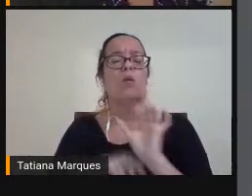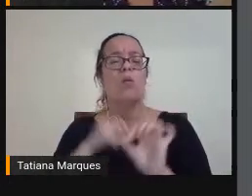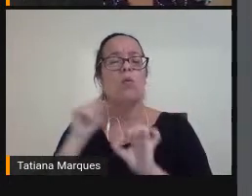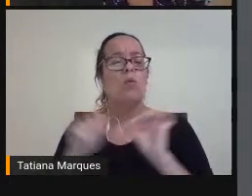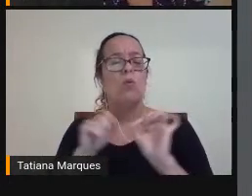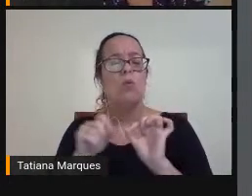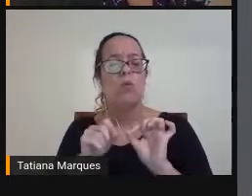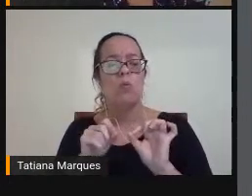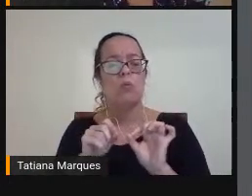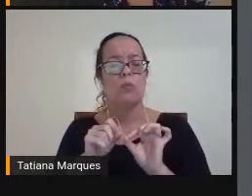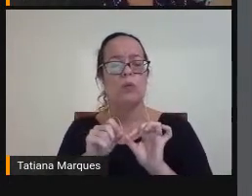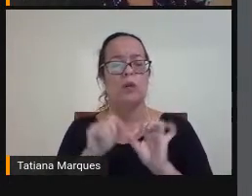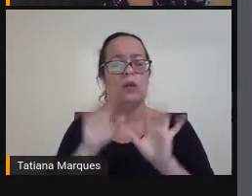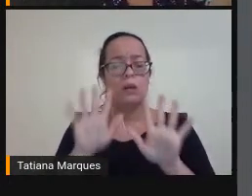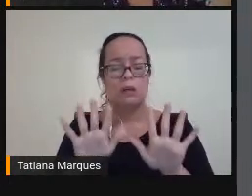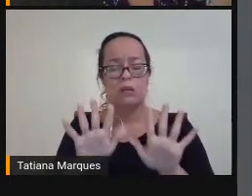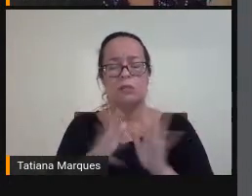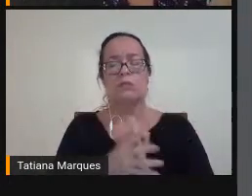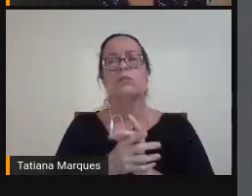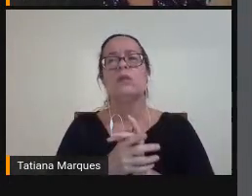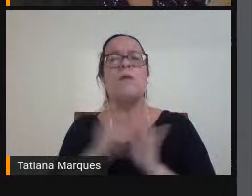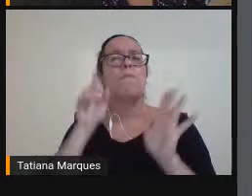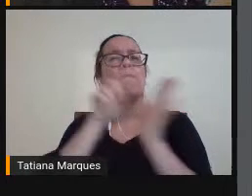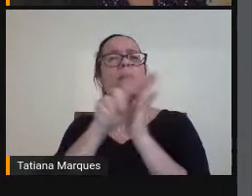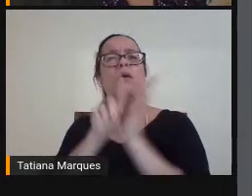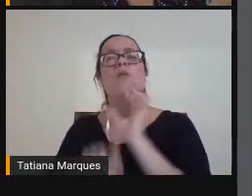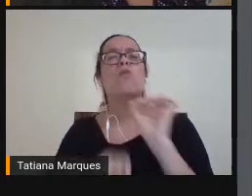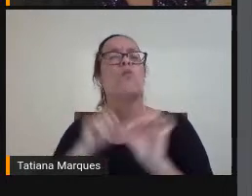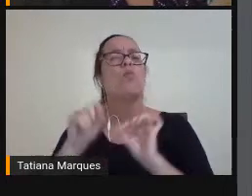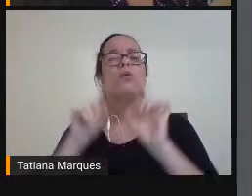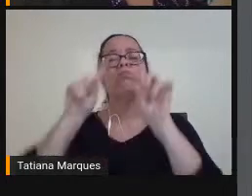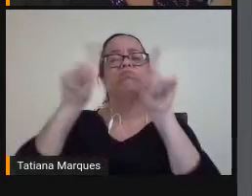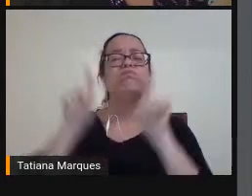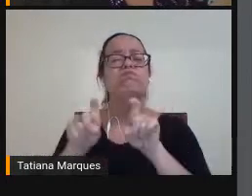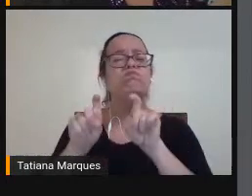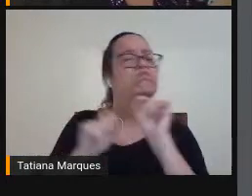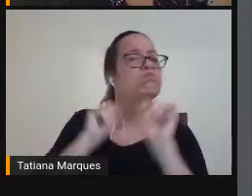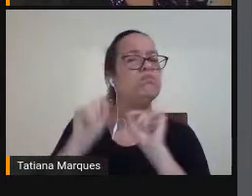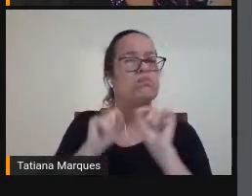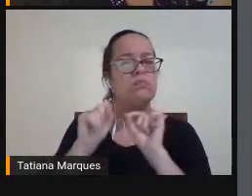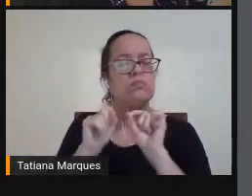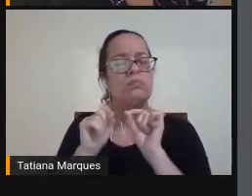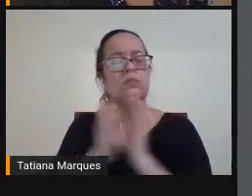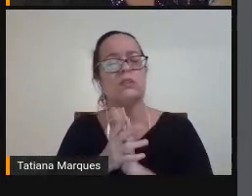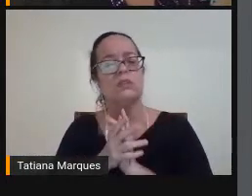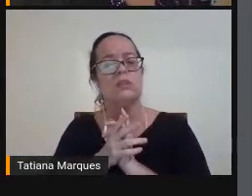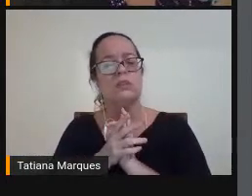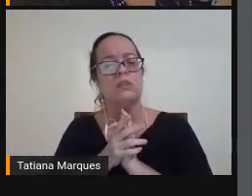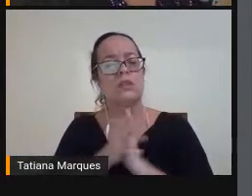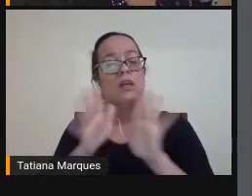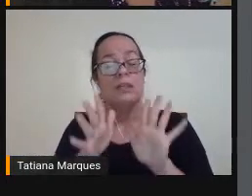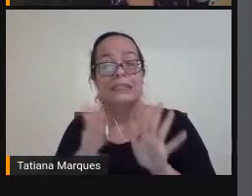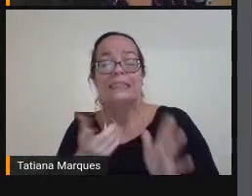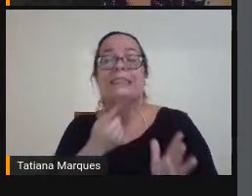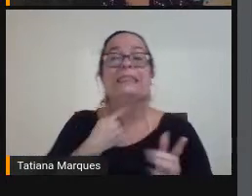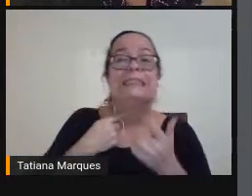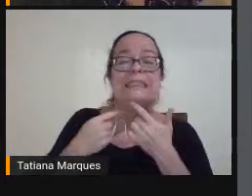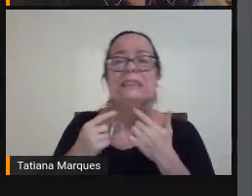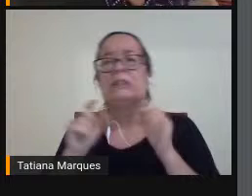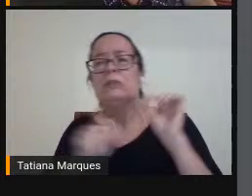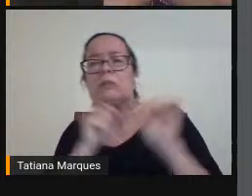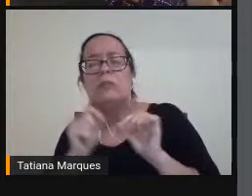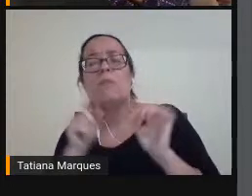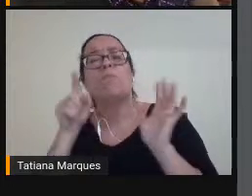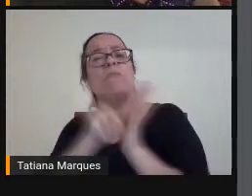Faríamos Algumas Perguntas Então Essas Perguntas Que nós Desejamos Nos fazer